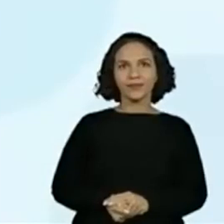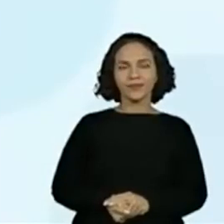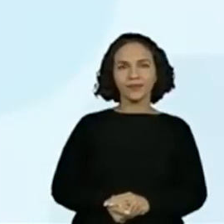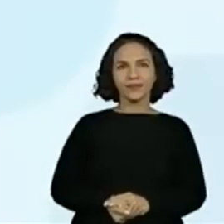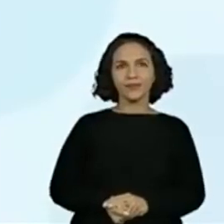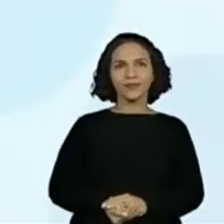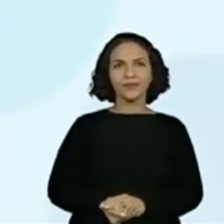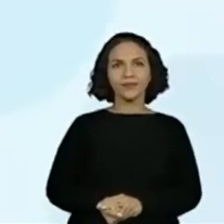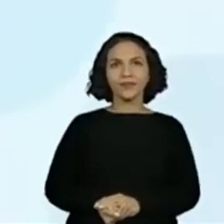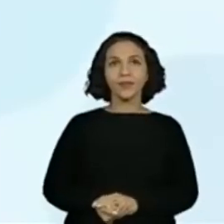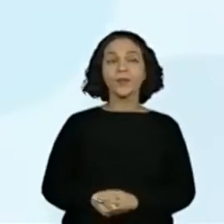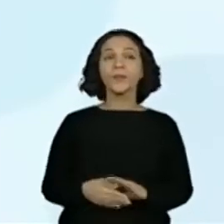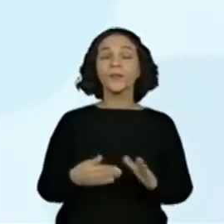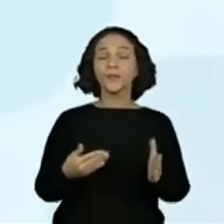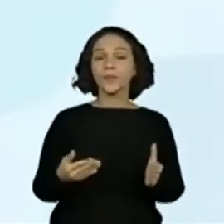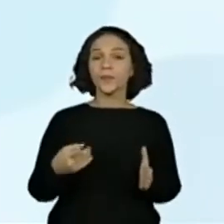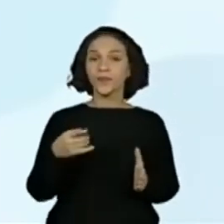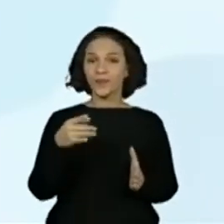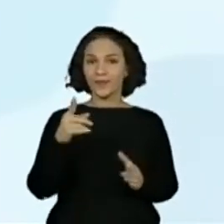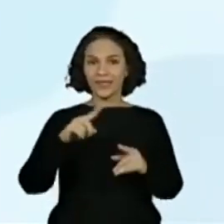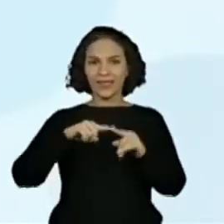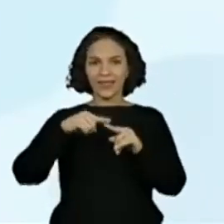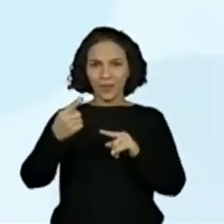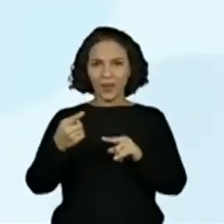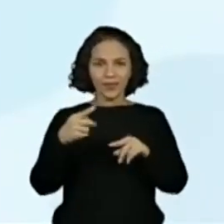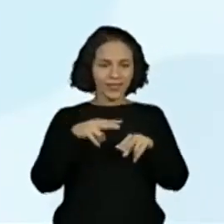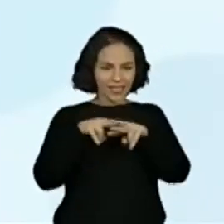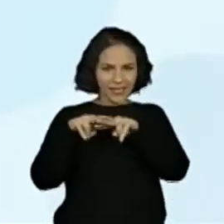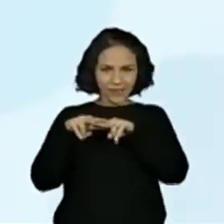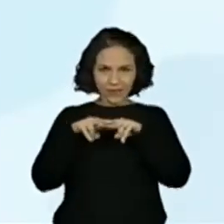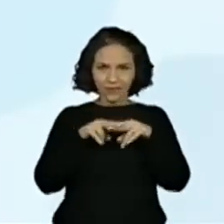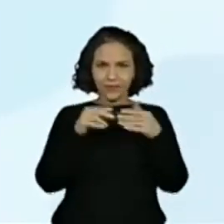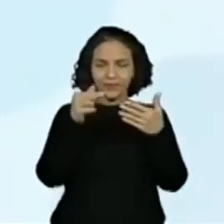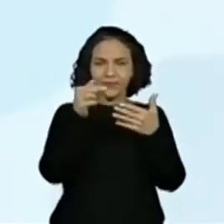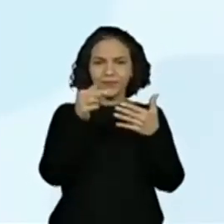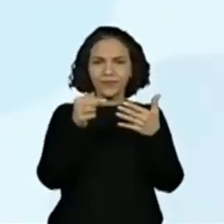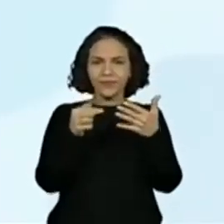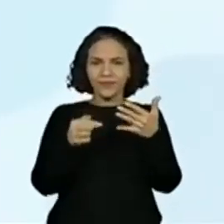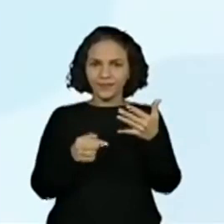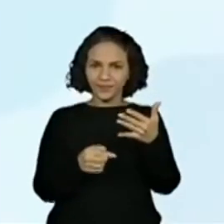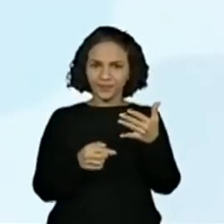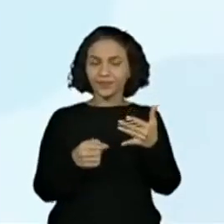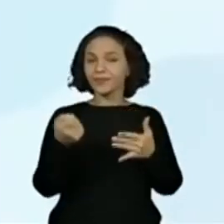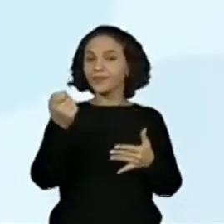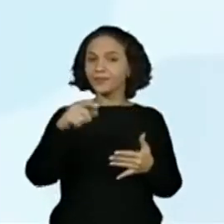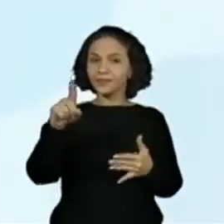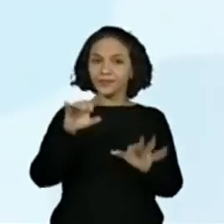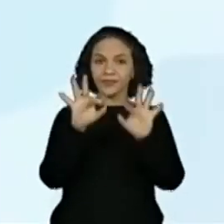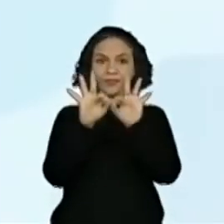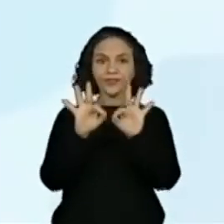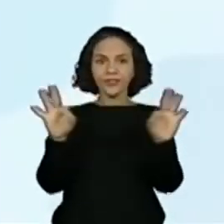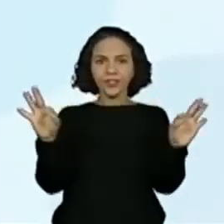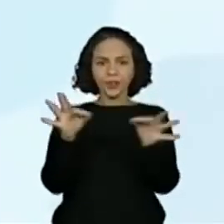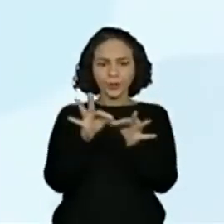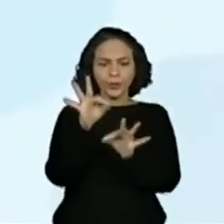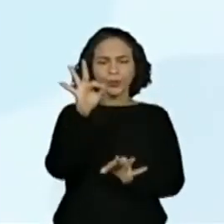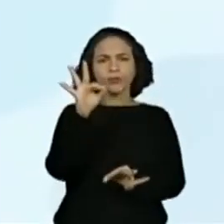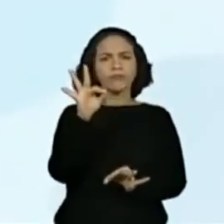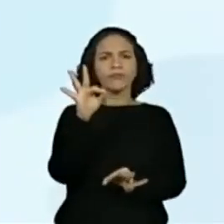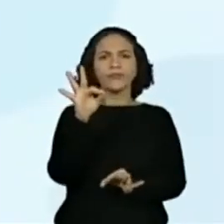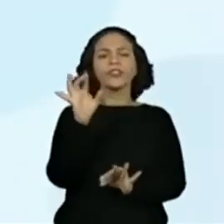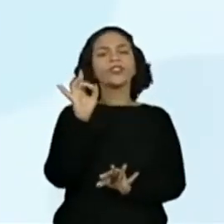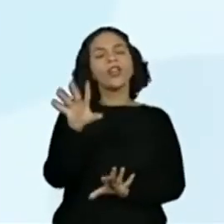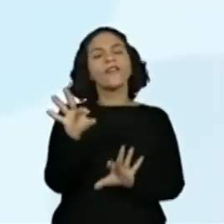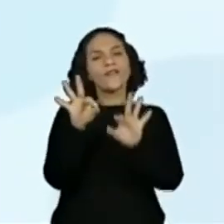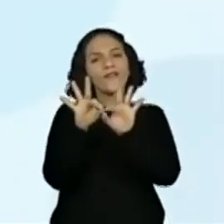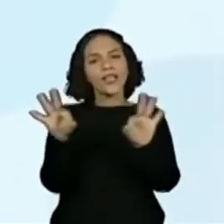quando a gente for fazer a retomada aqui, não precisa ser uma frase extensa. São pequenas